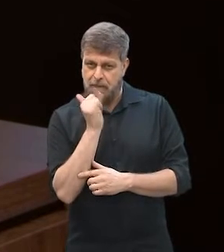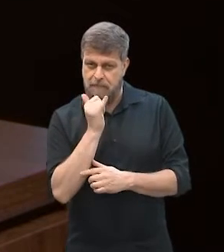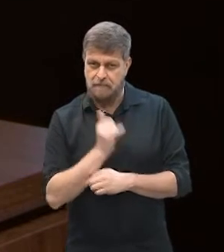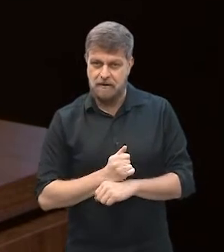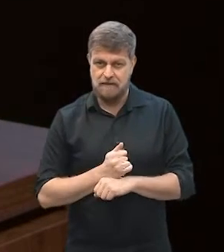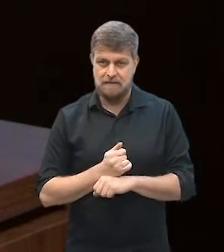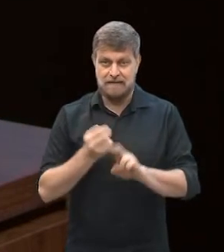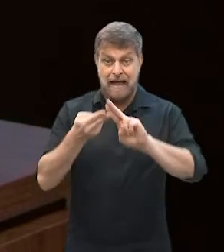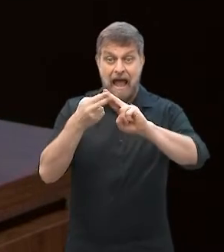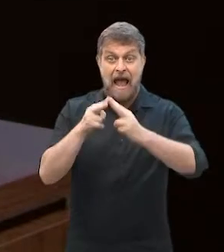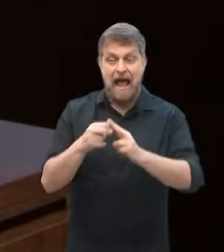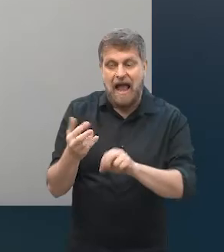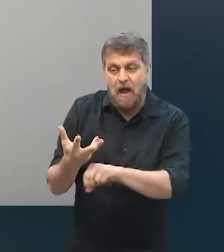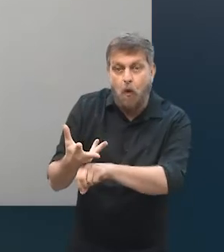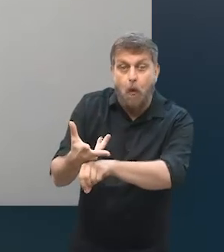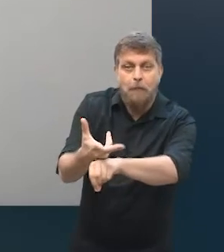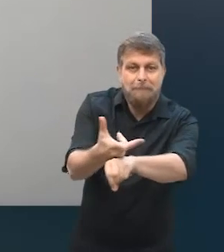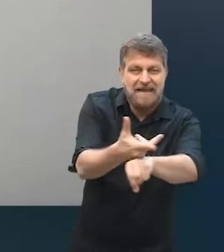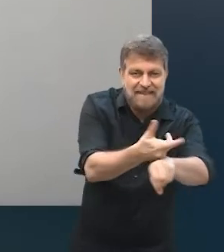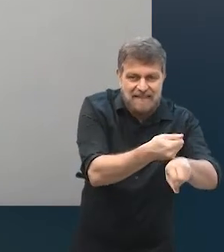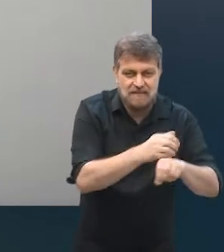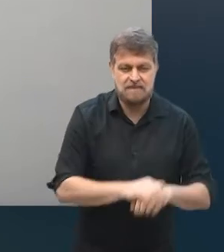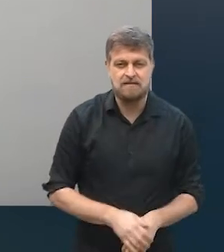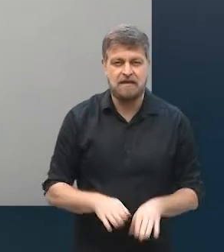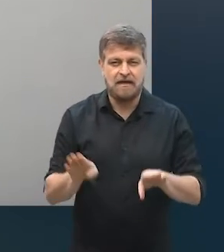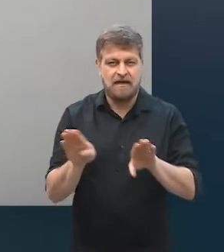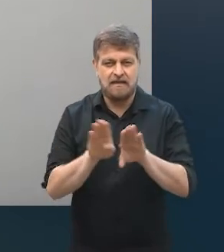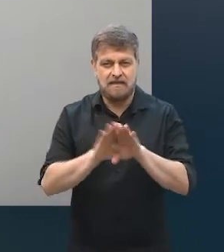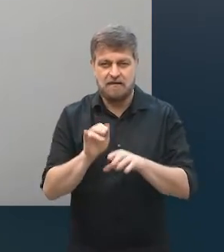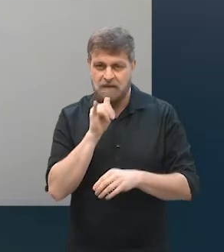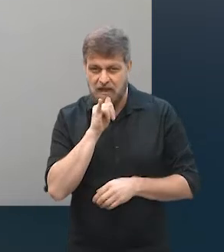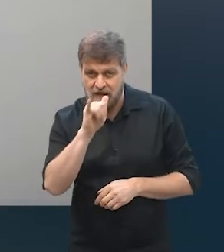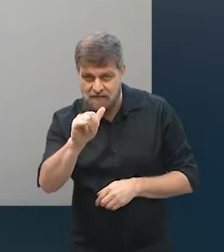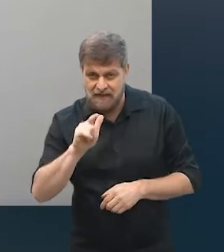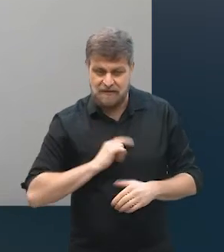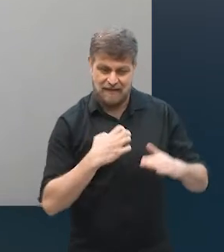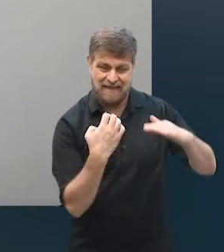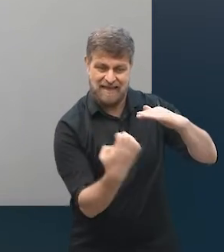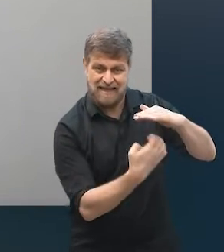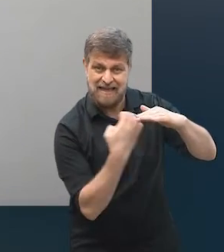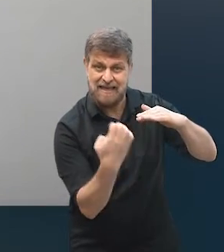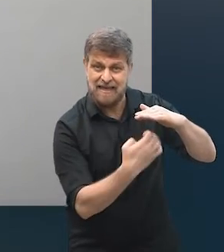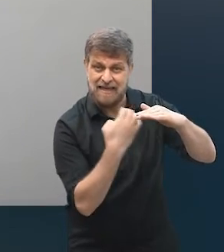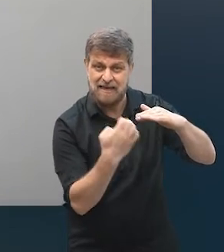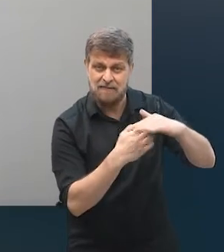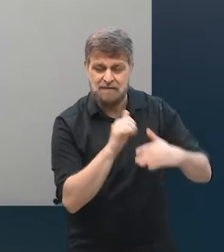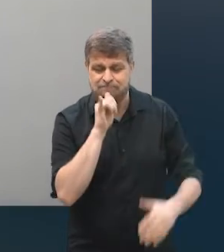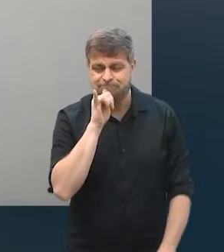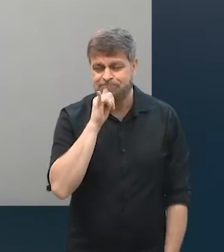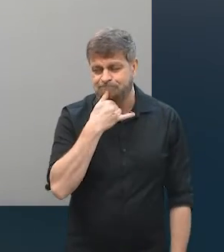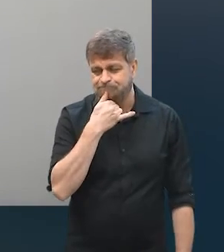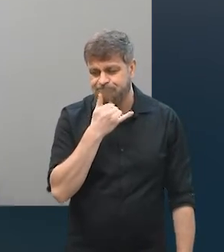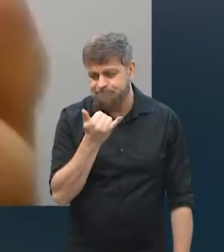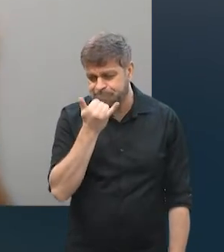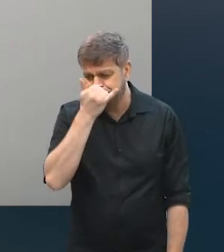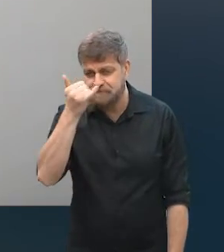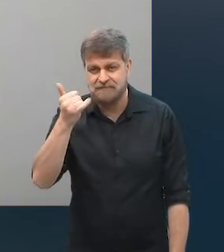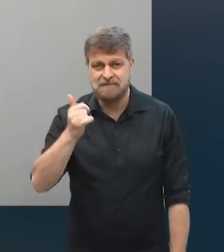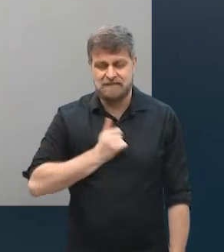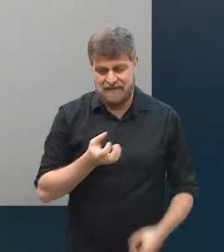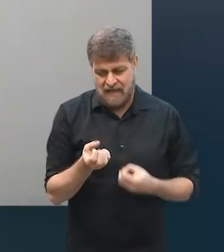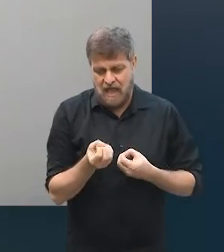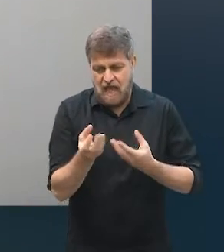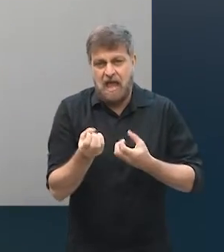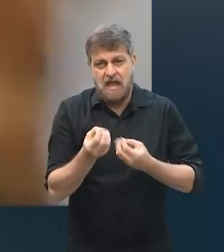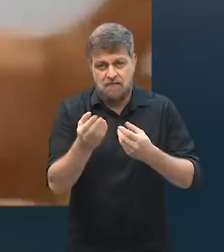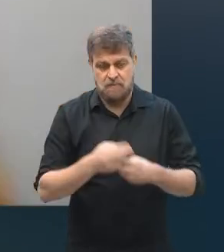competências e aqui eu quero destacar que muitos empreendimentos, infelizmente, né, isso são dados públicos,